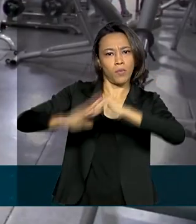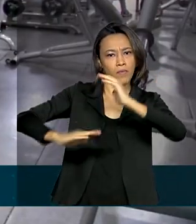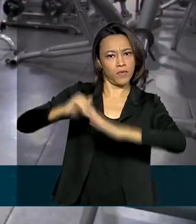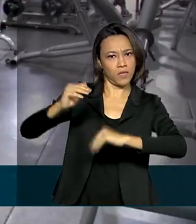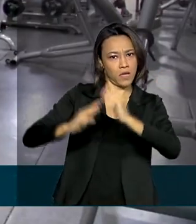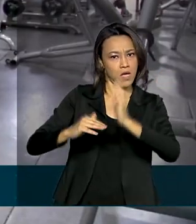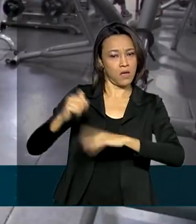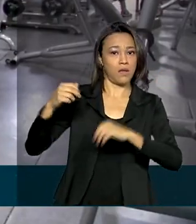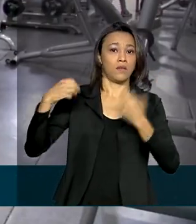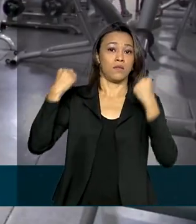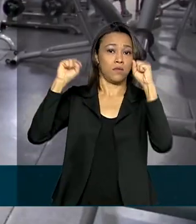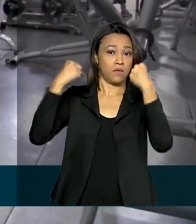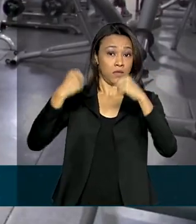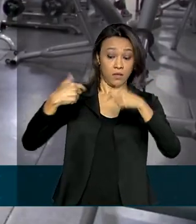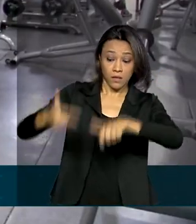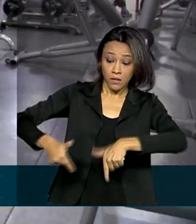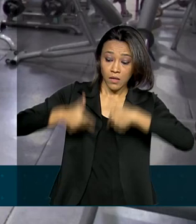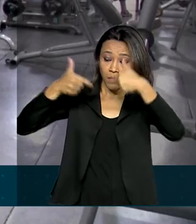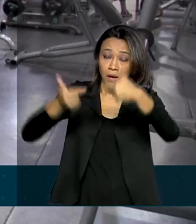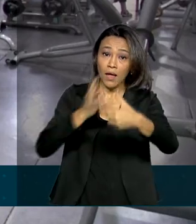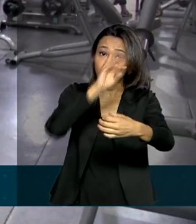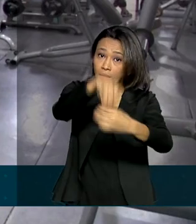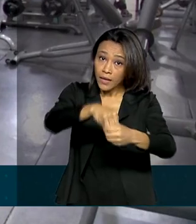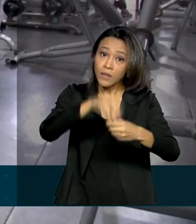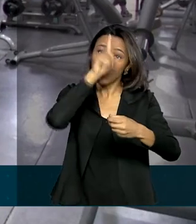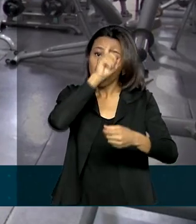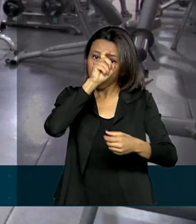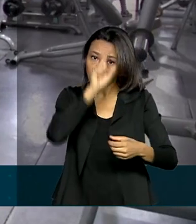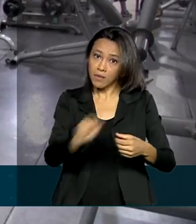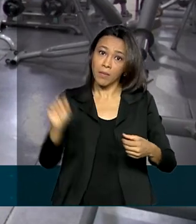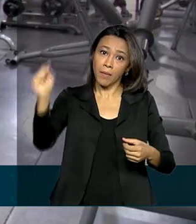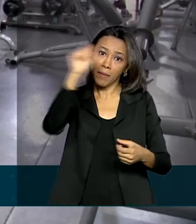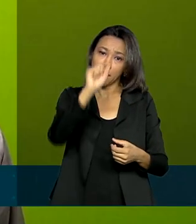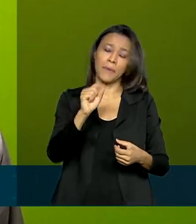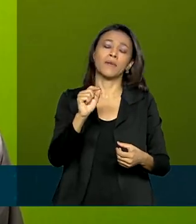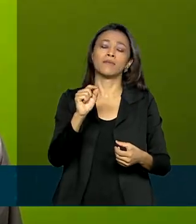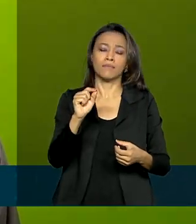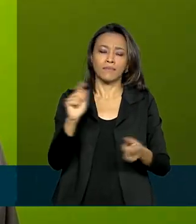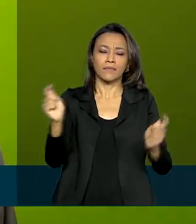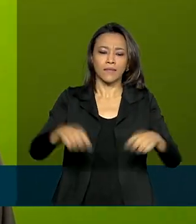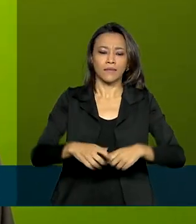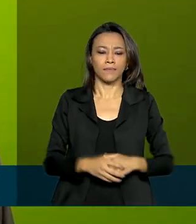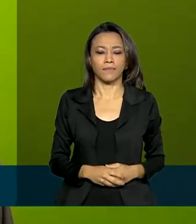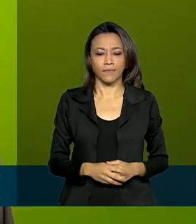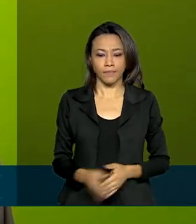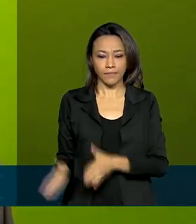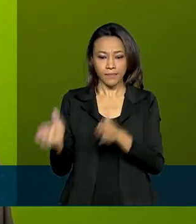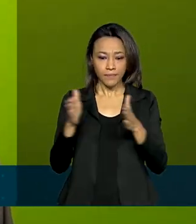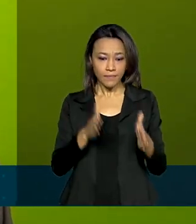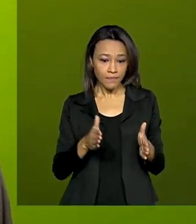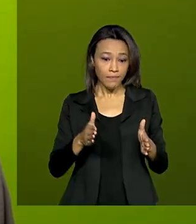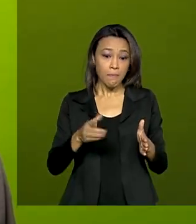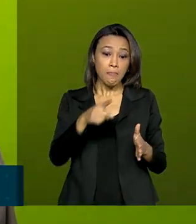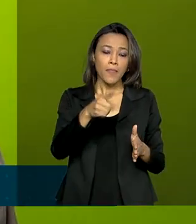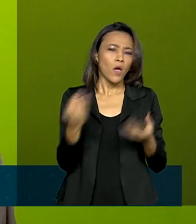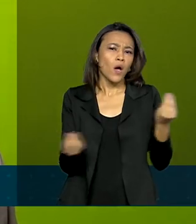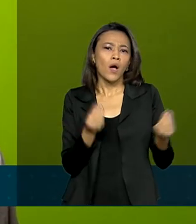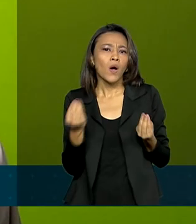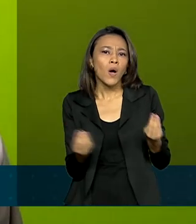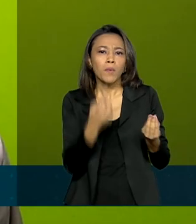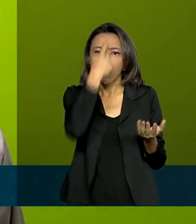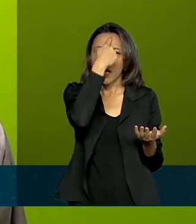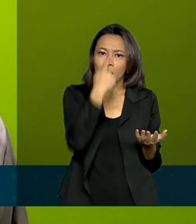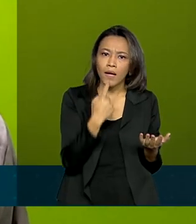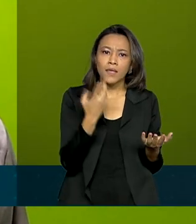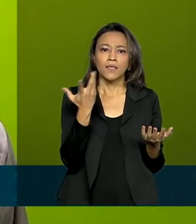dos hospitais, desde atenção básica até casos mais complexos. Qualifica a atuação dos profissionais, define qual